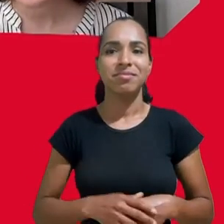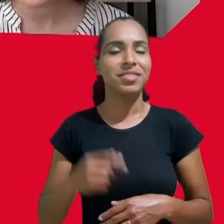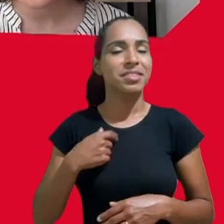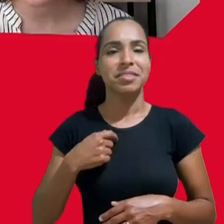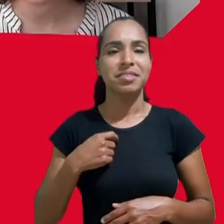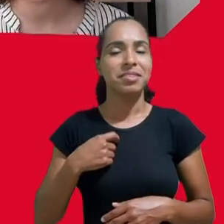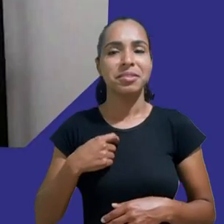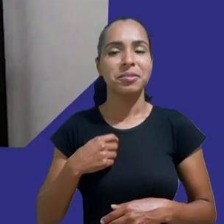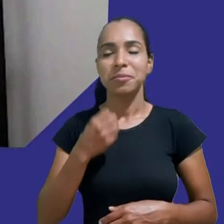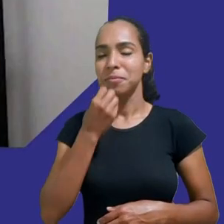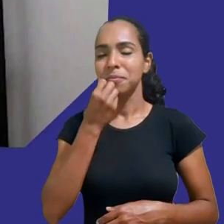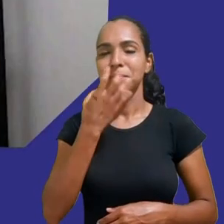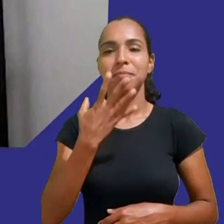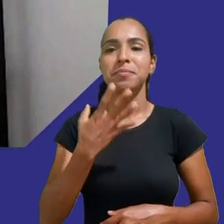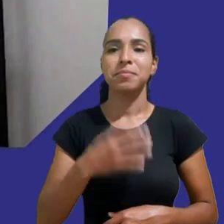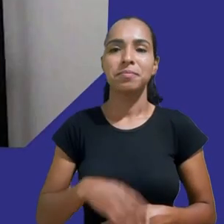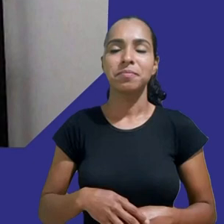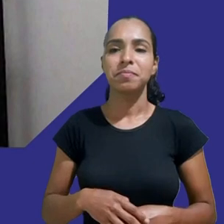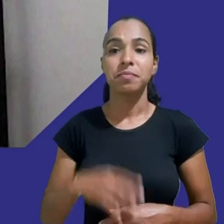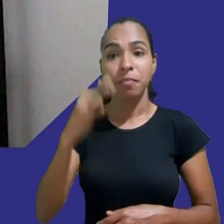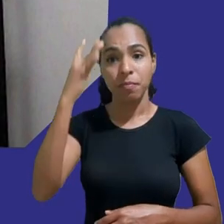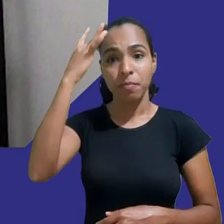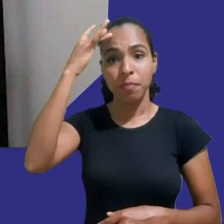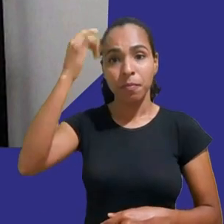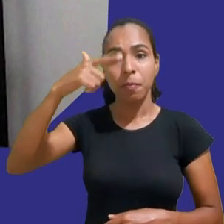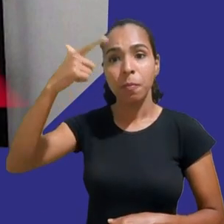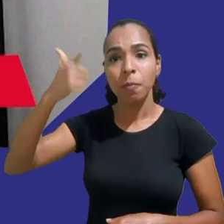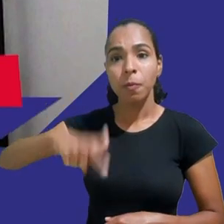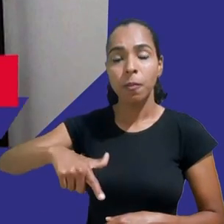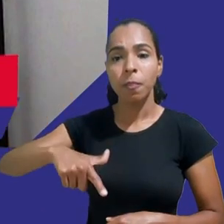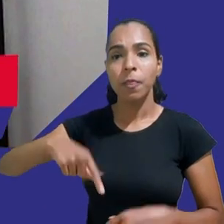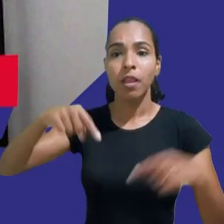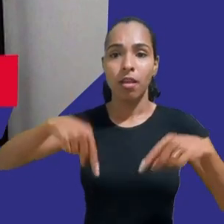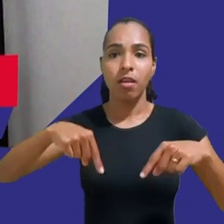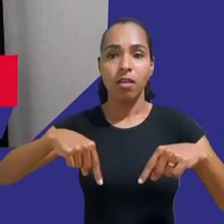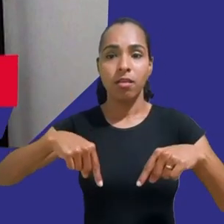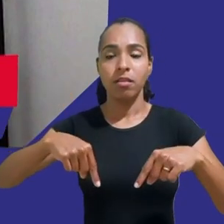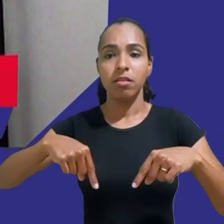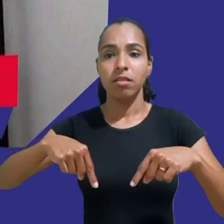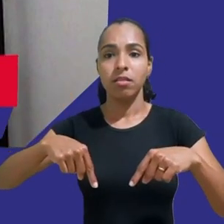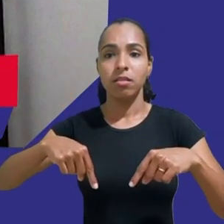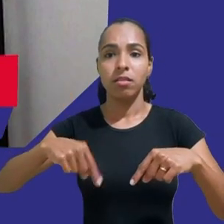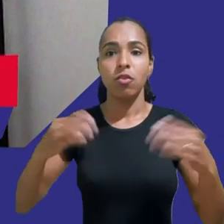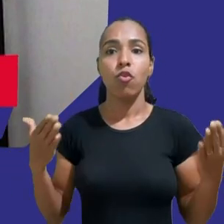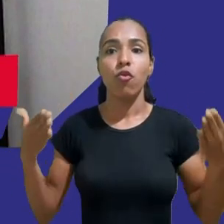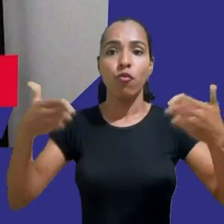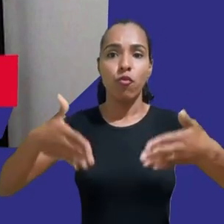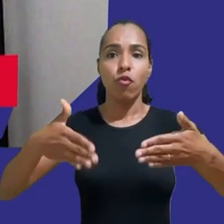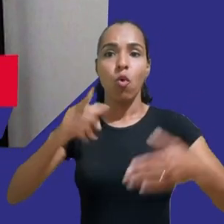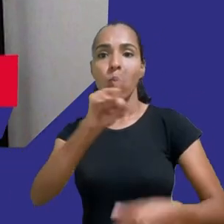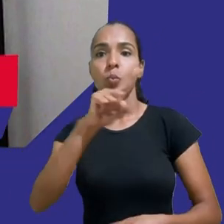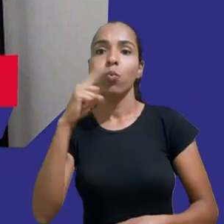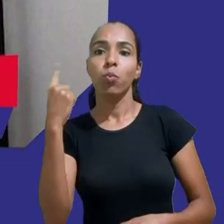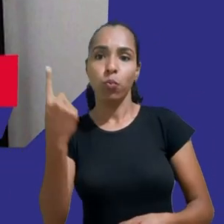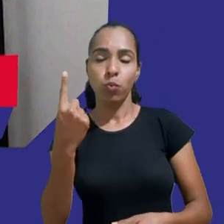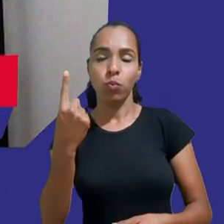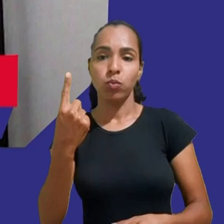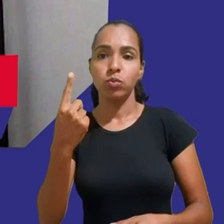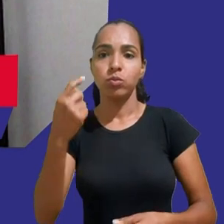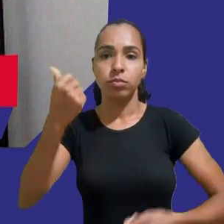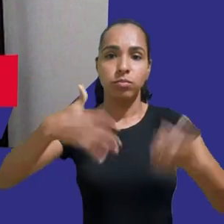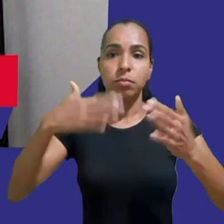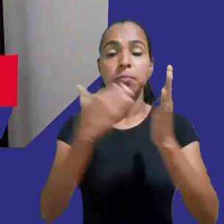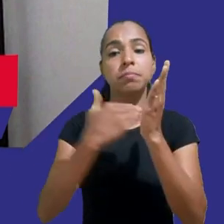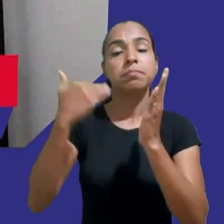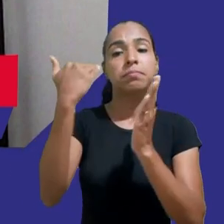outros colegas nossos vão estar aqui conduzindo o último dia do fórum quando a gente vai falar sobre as possibilidades para a proteção das crianças